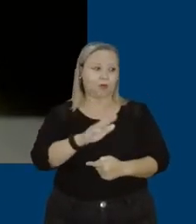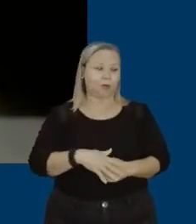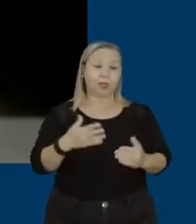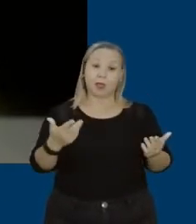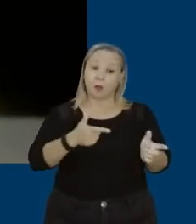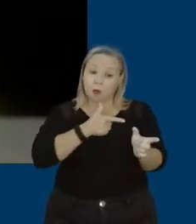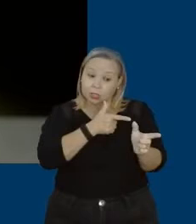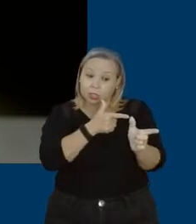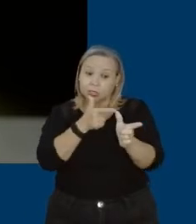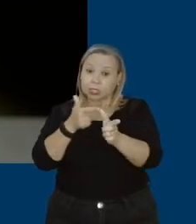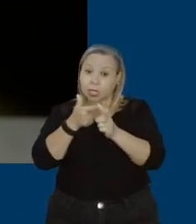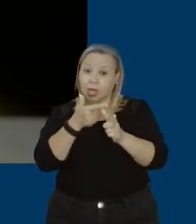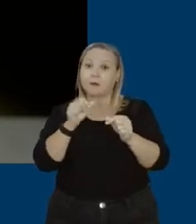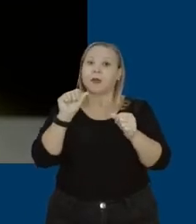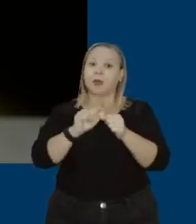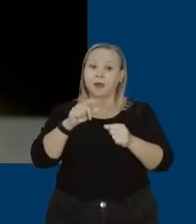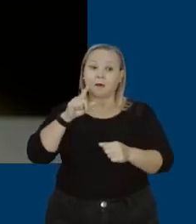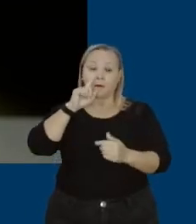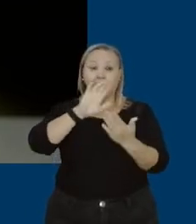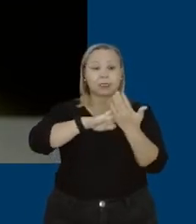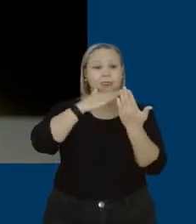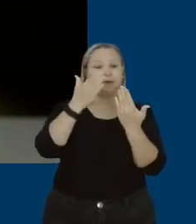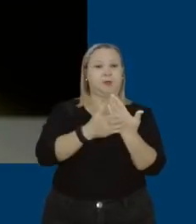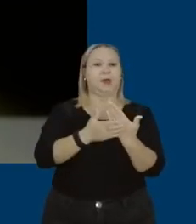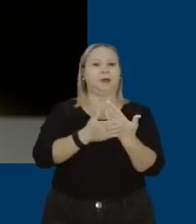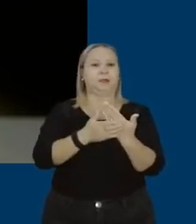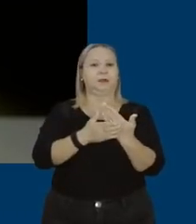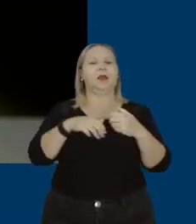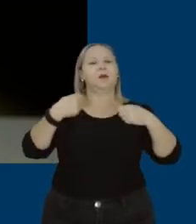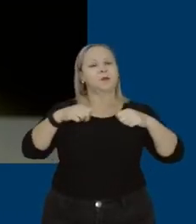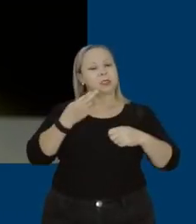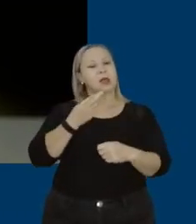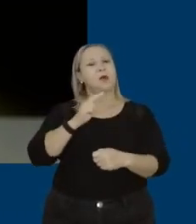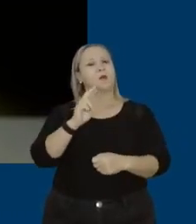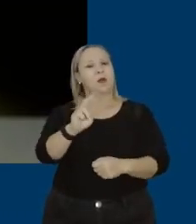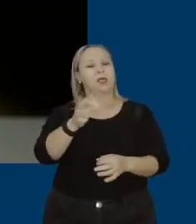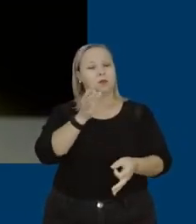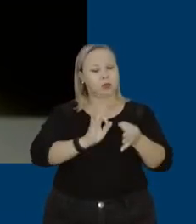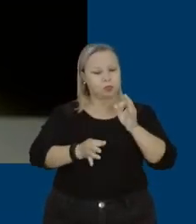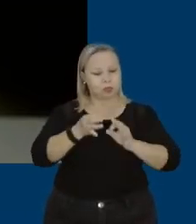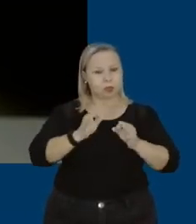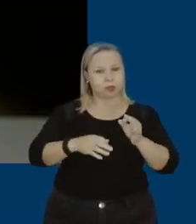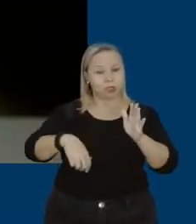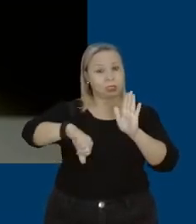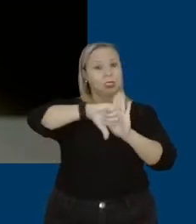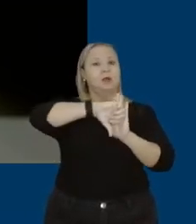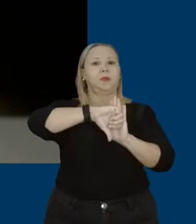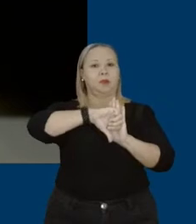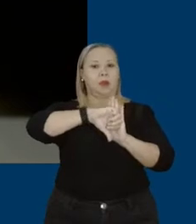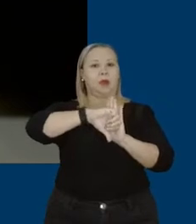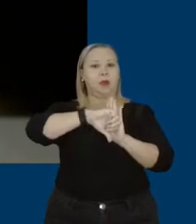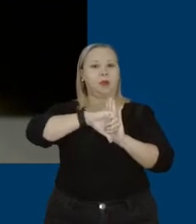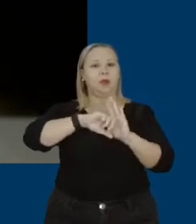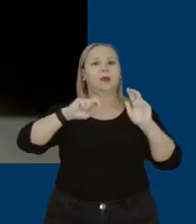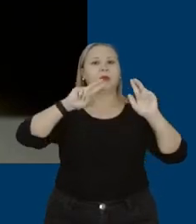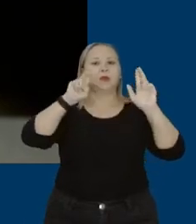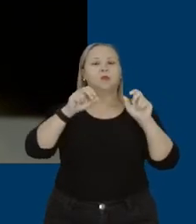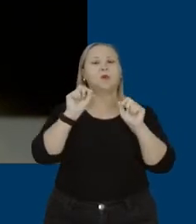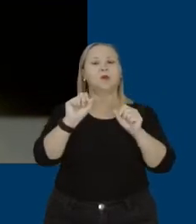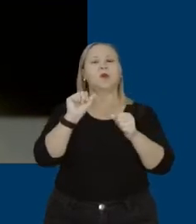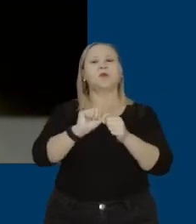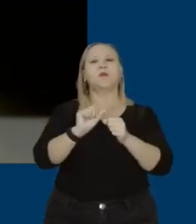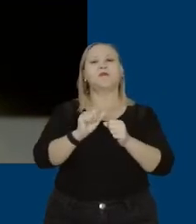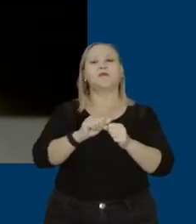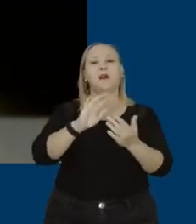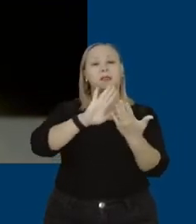crime e judicialmente eles terão que responder e esse deputado vai responder na justiça criminal. O que ele faz é crime